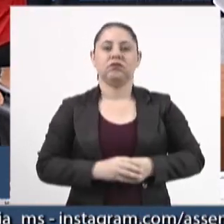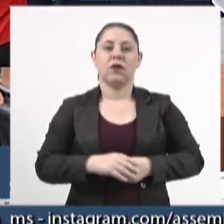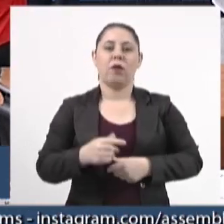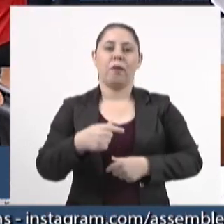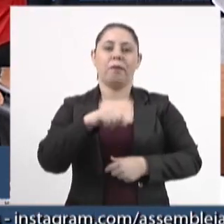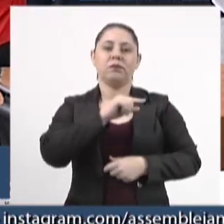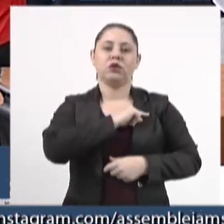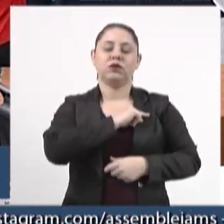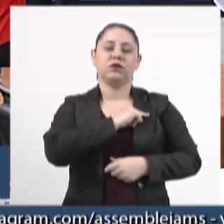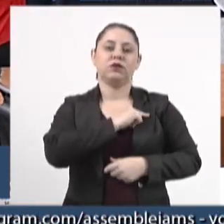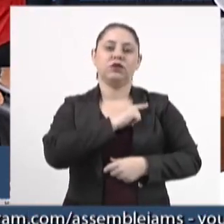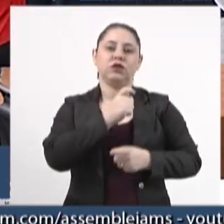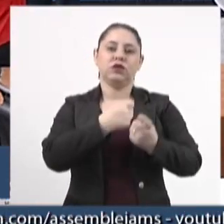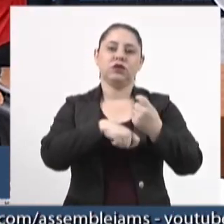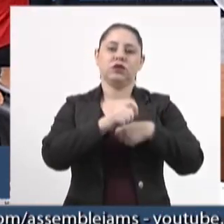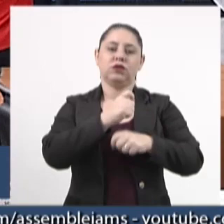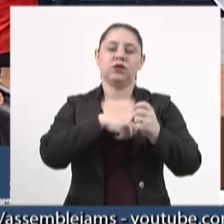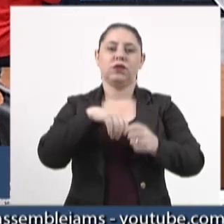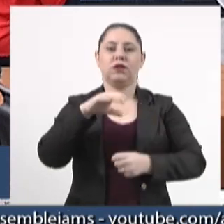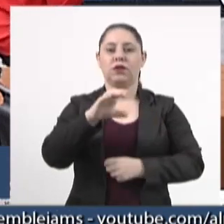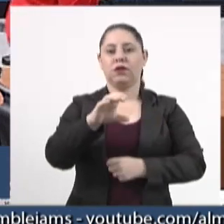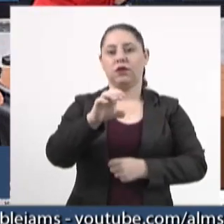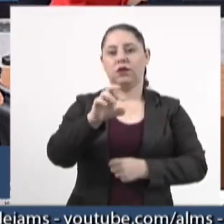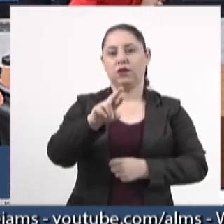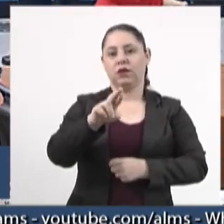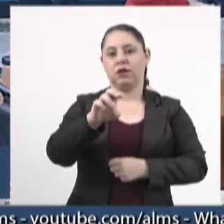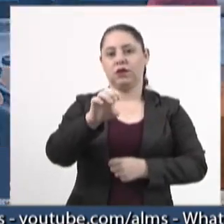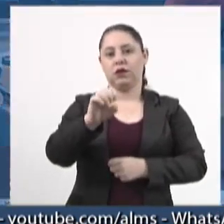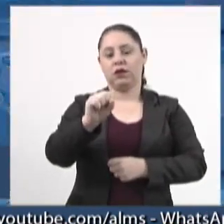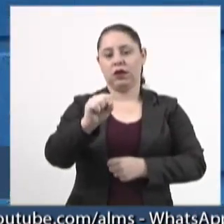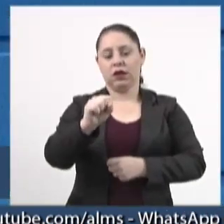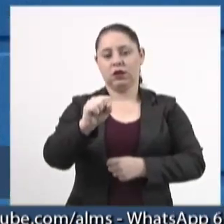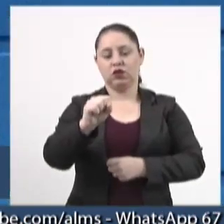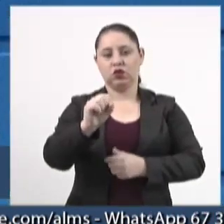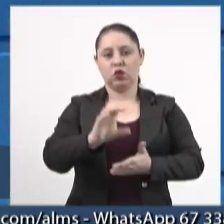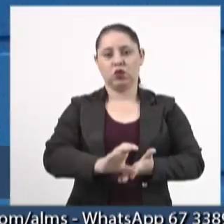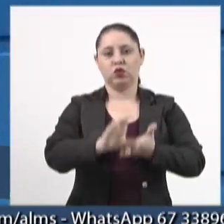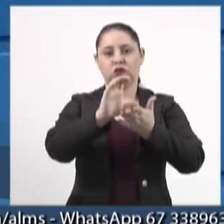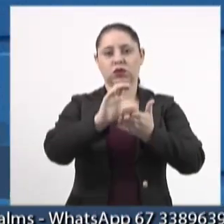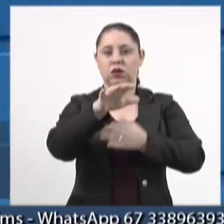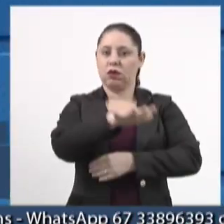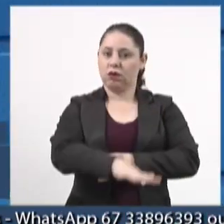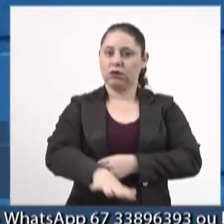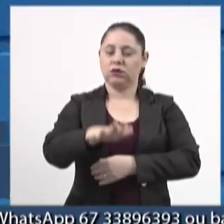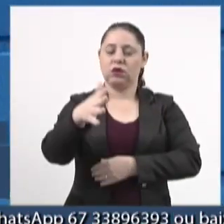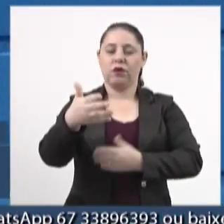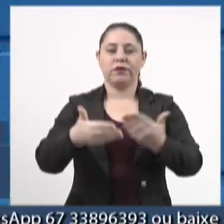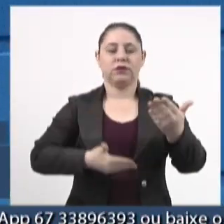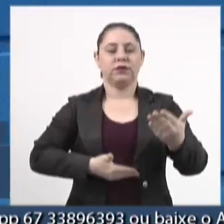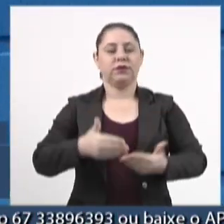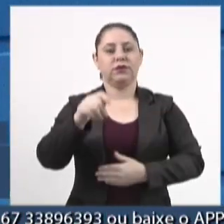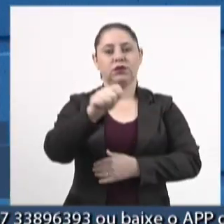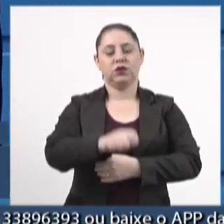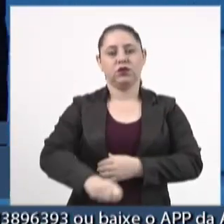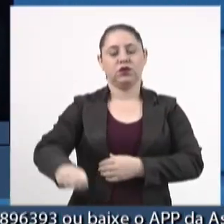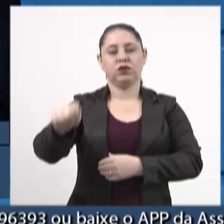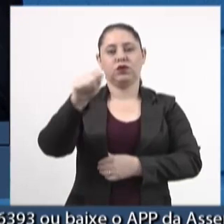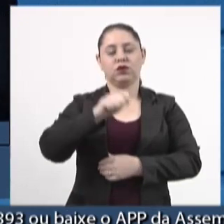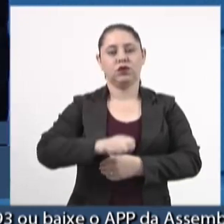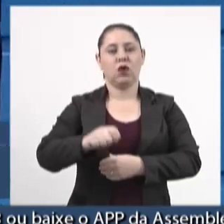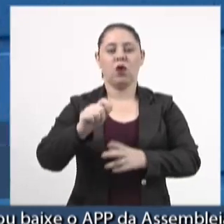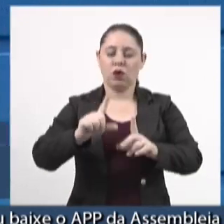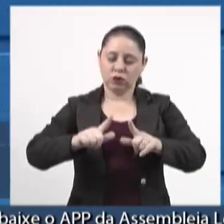posse da nova gestão do CRES, Conselho Regional de Serviço Social, Lutas